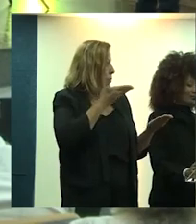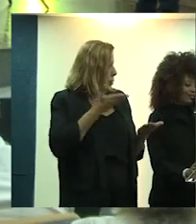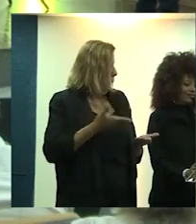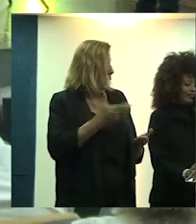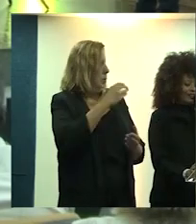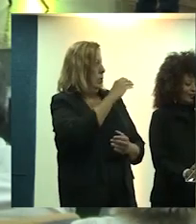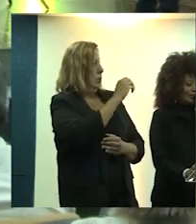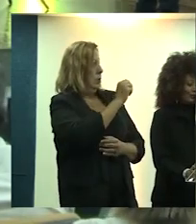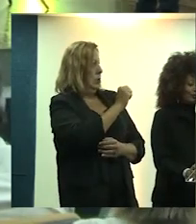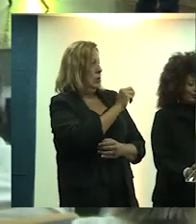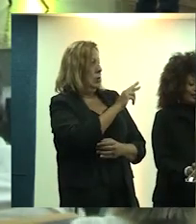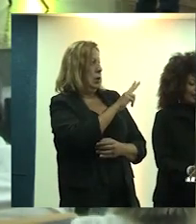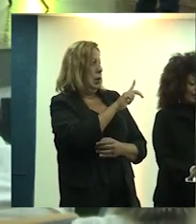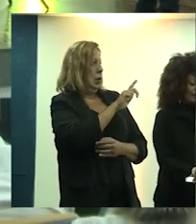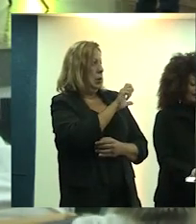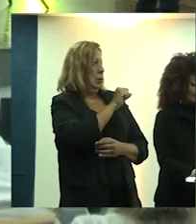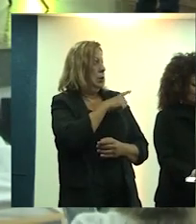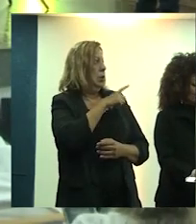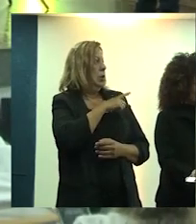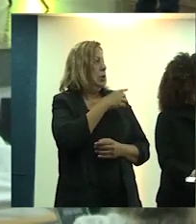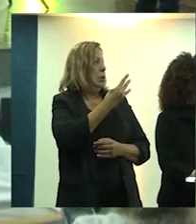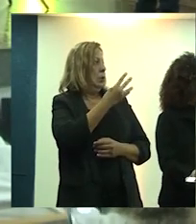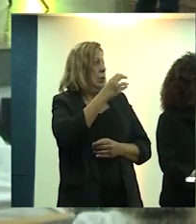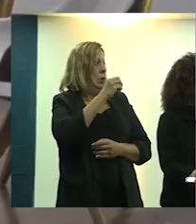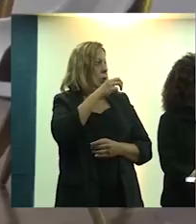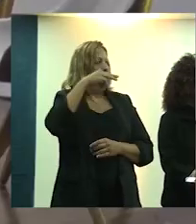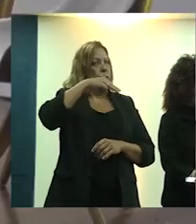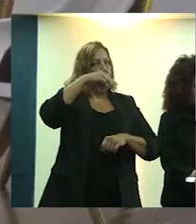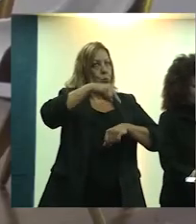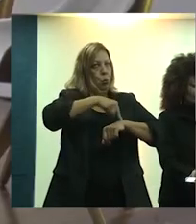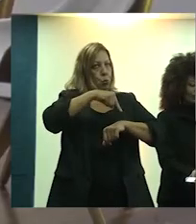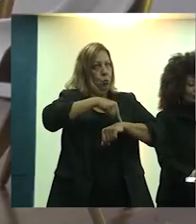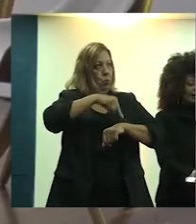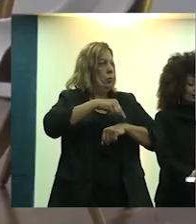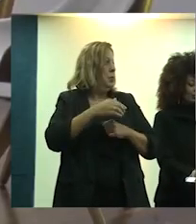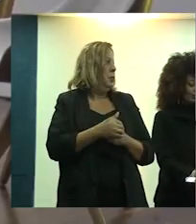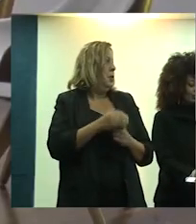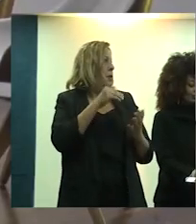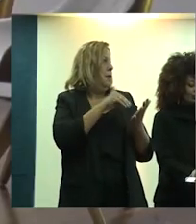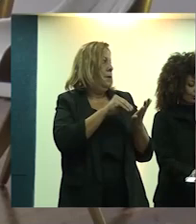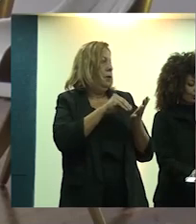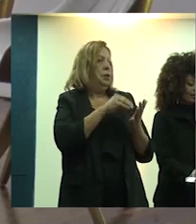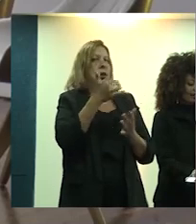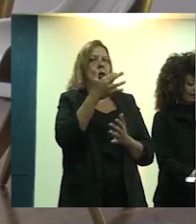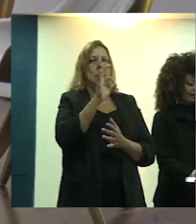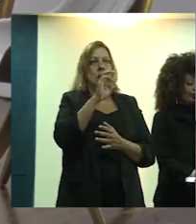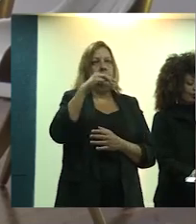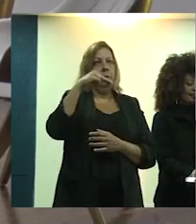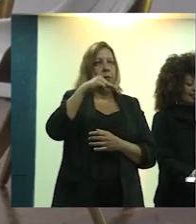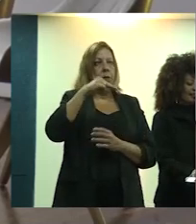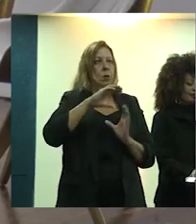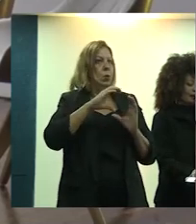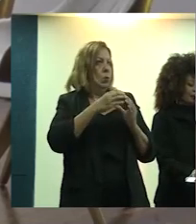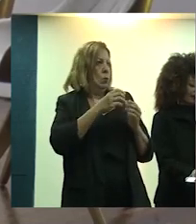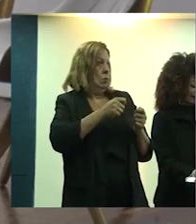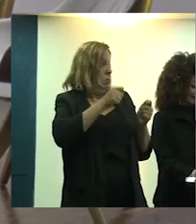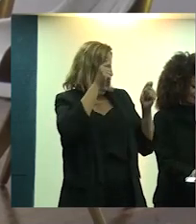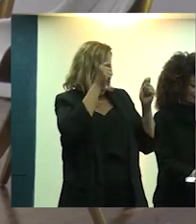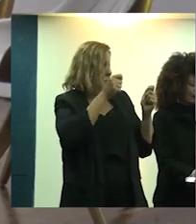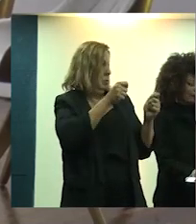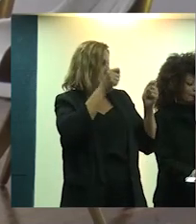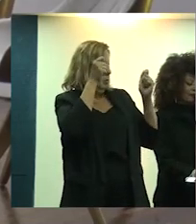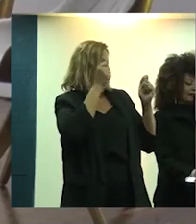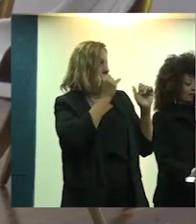senhor Carlos. O senhor terá 40 minutos de fala. Faltando 10 minutos, nossa equipe vai começar a levantar a